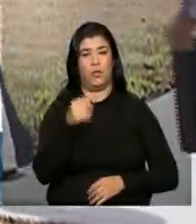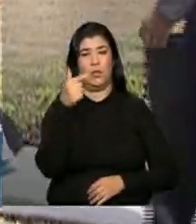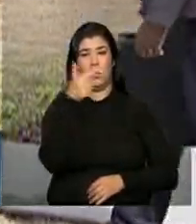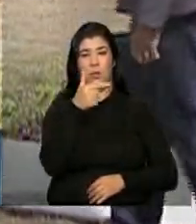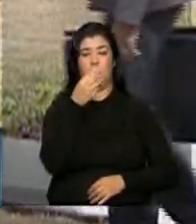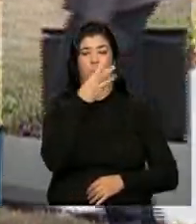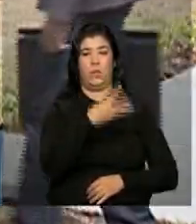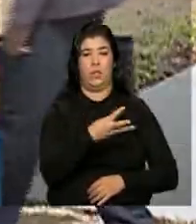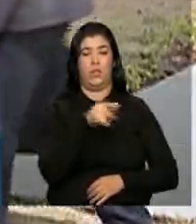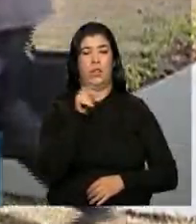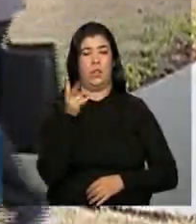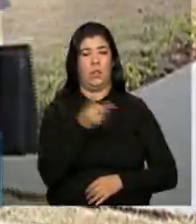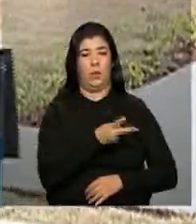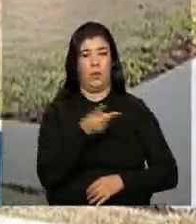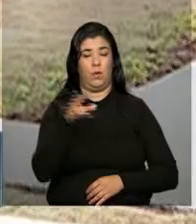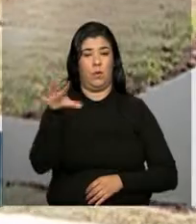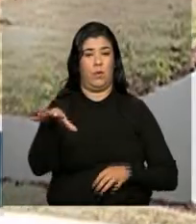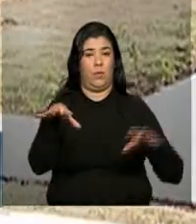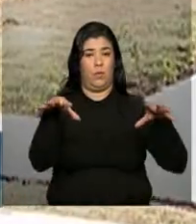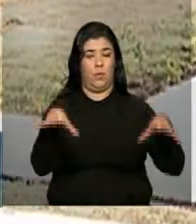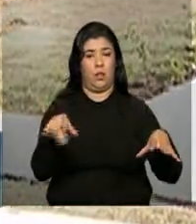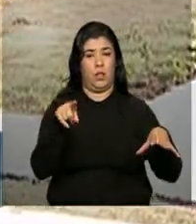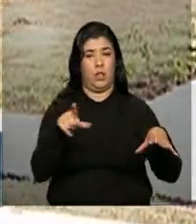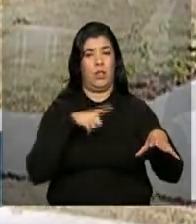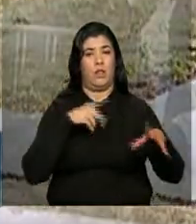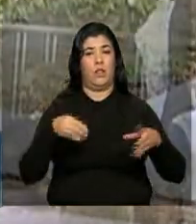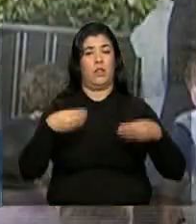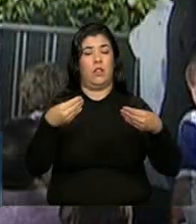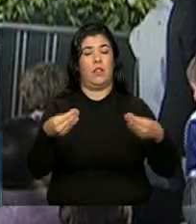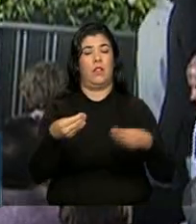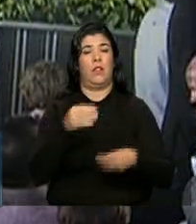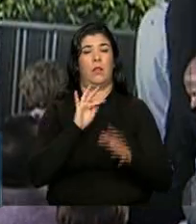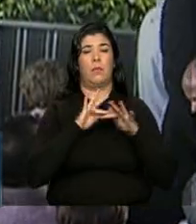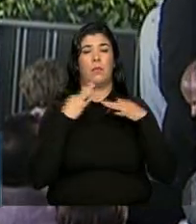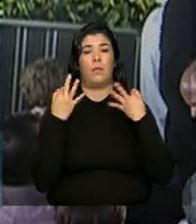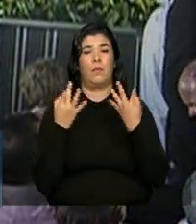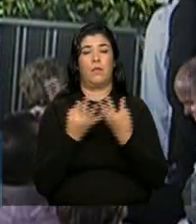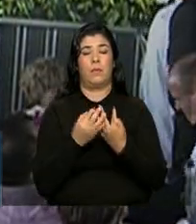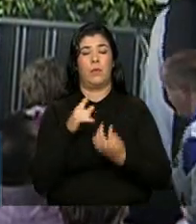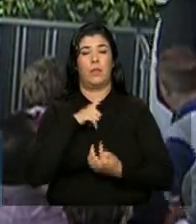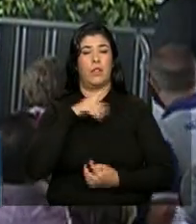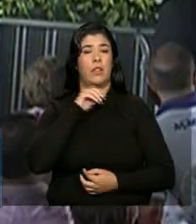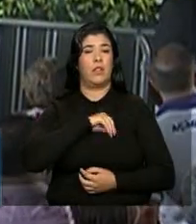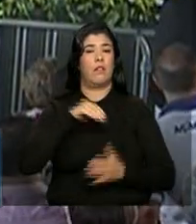Os empreendimentos são destinados a famílias com renda mensal de até R$.600.